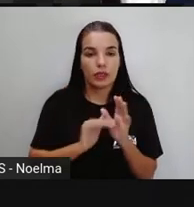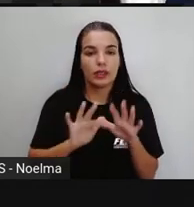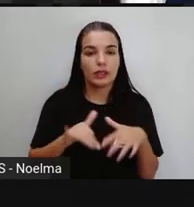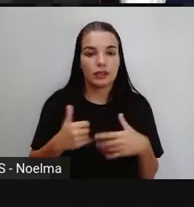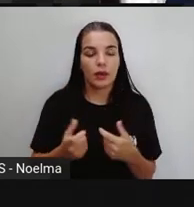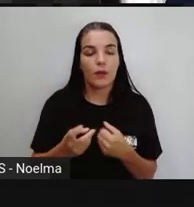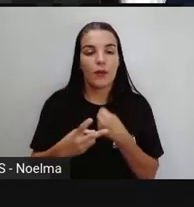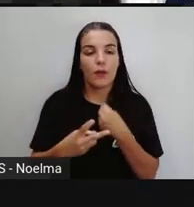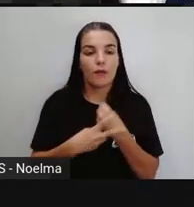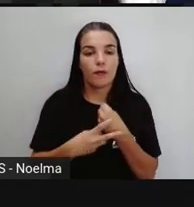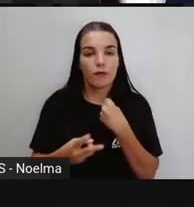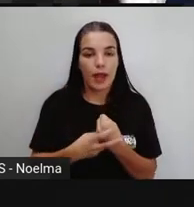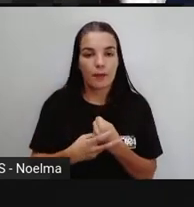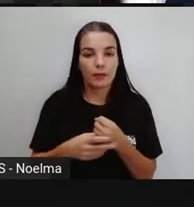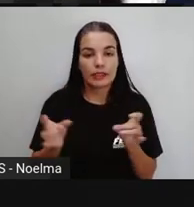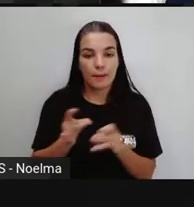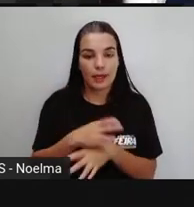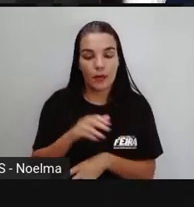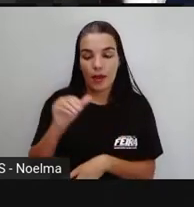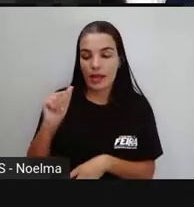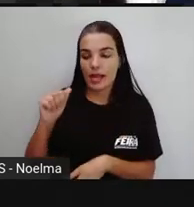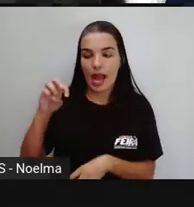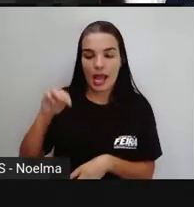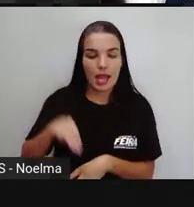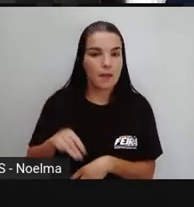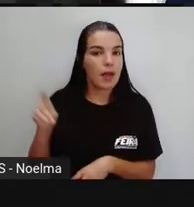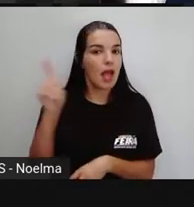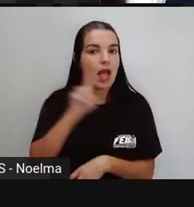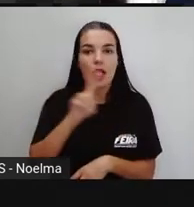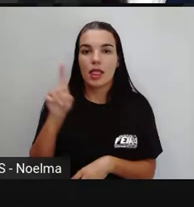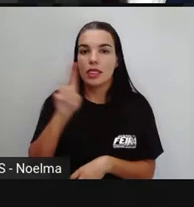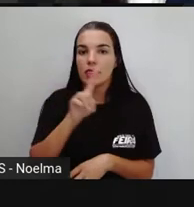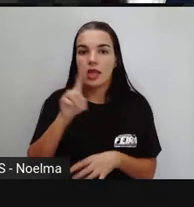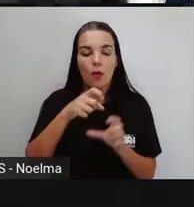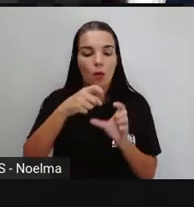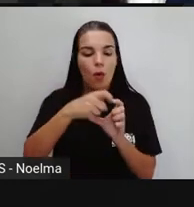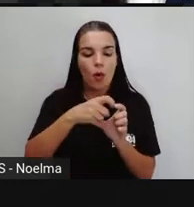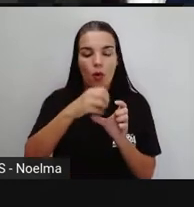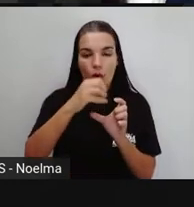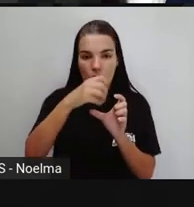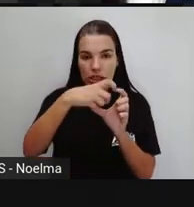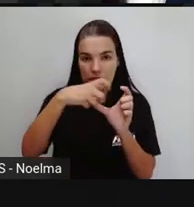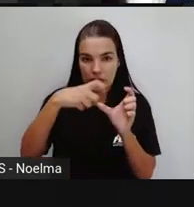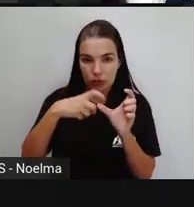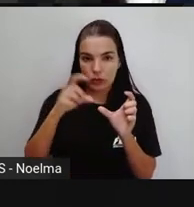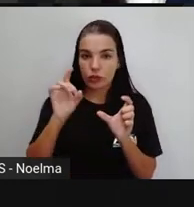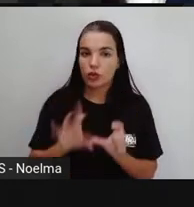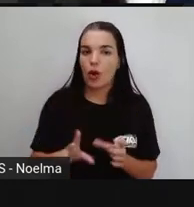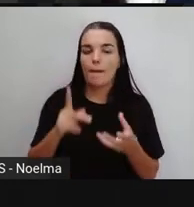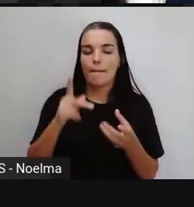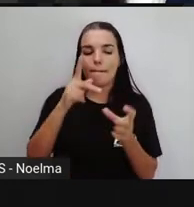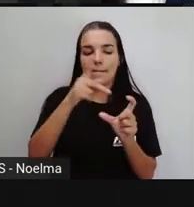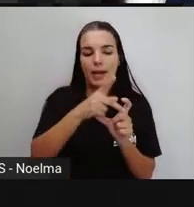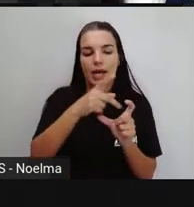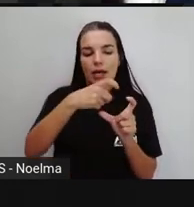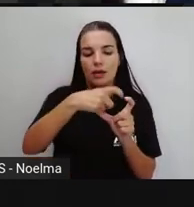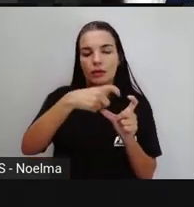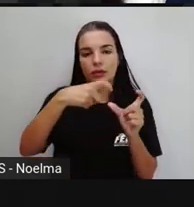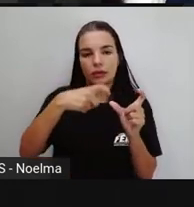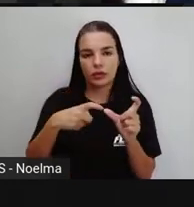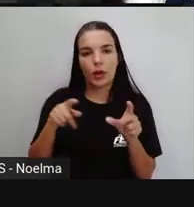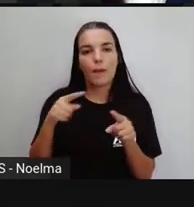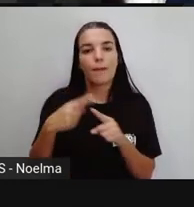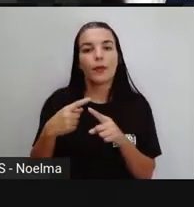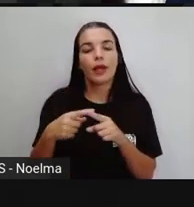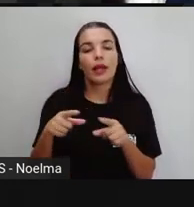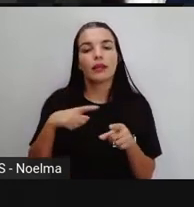os verbos aqui que terminam em ão, eles não são oxítonas, né? Eles são aqui, ó, paroxítonas. Porque possuem